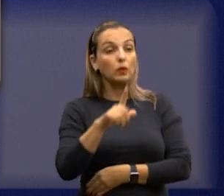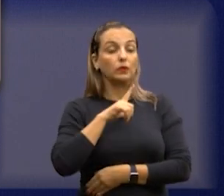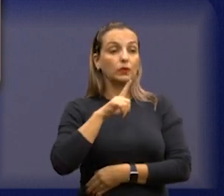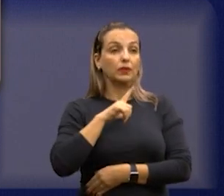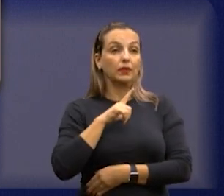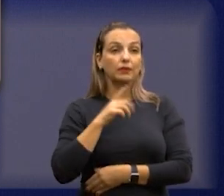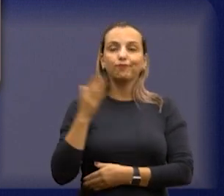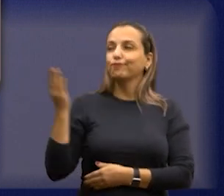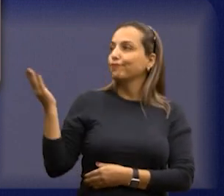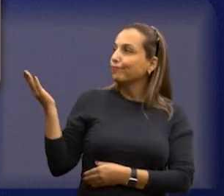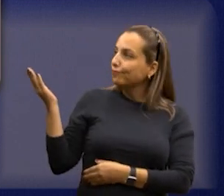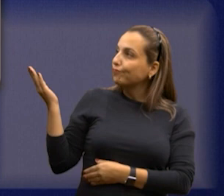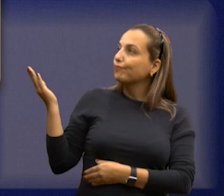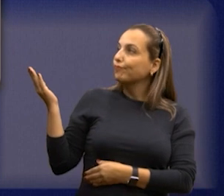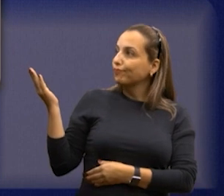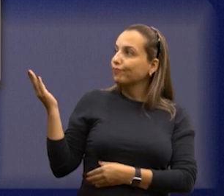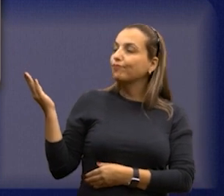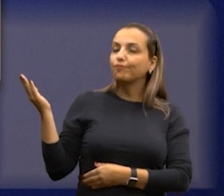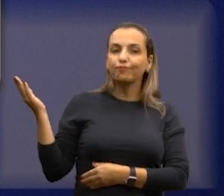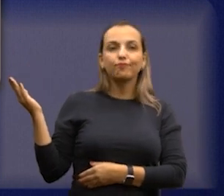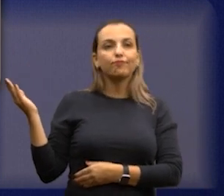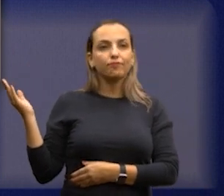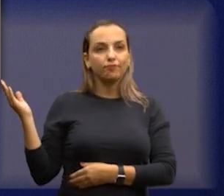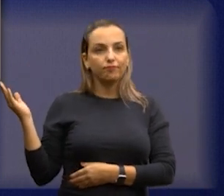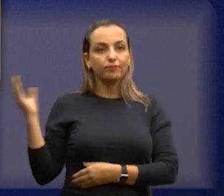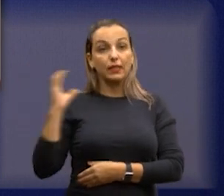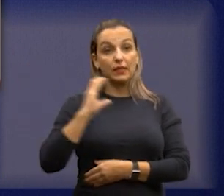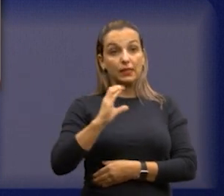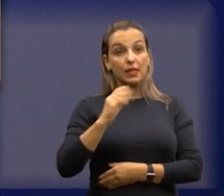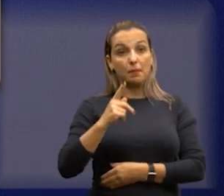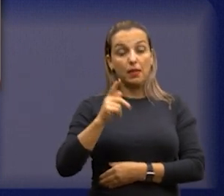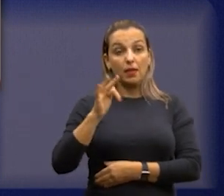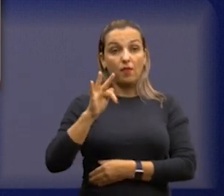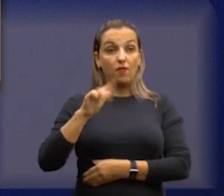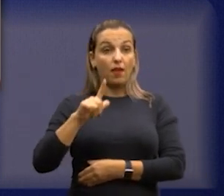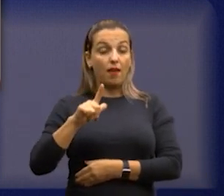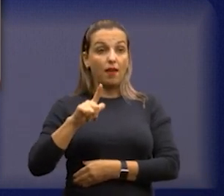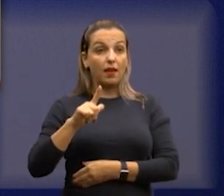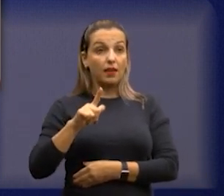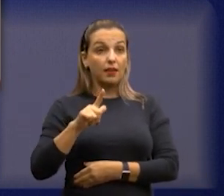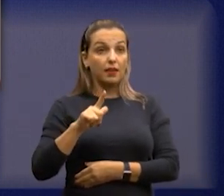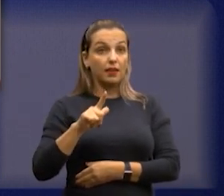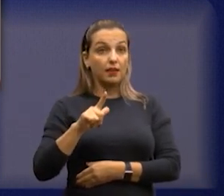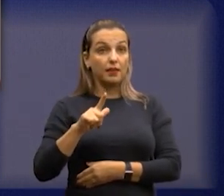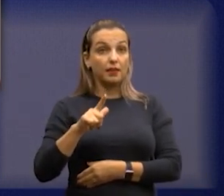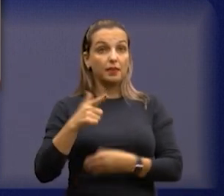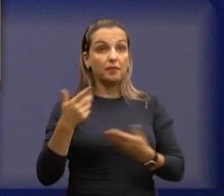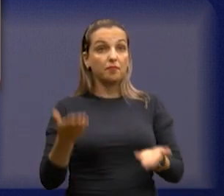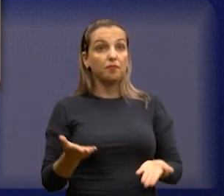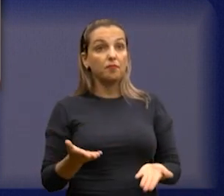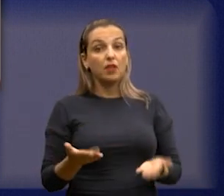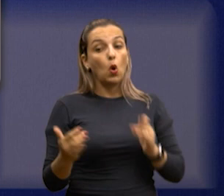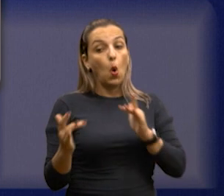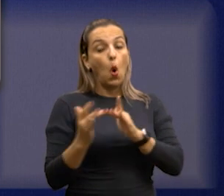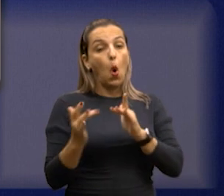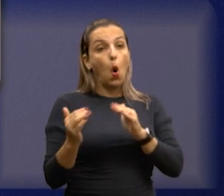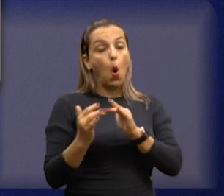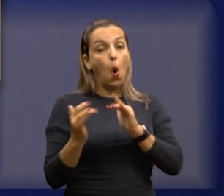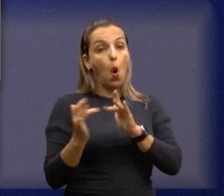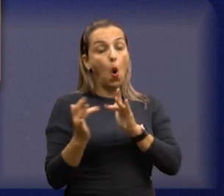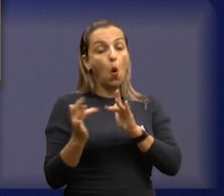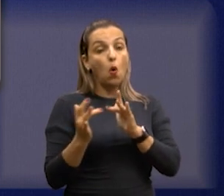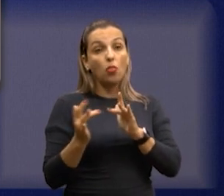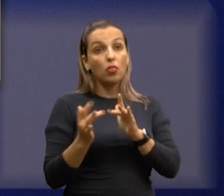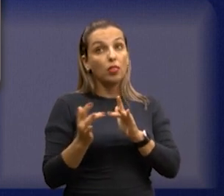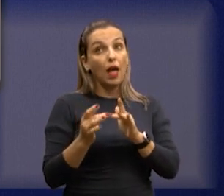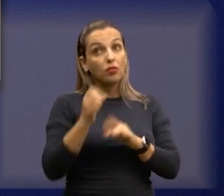mas a CPFL, segundo um dia eu ouvi o prefeito no Madalena, o prefeito falou, a CPFL, nem a gente consegue falar, ele que é prefeito,